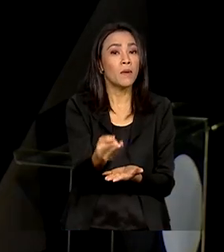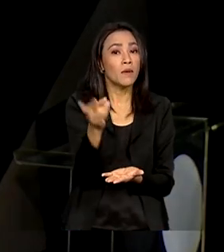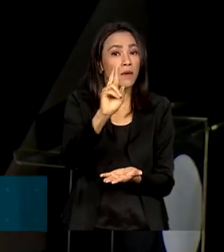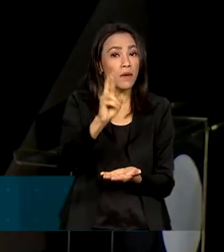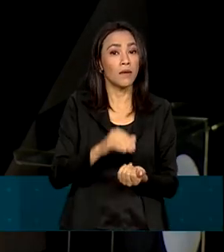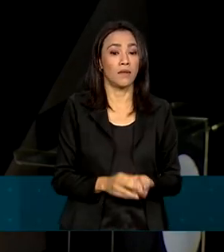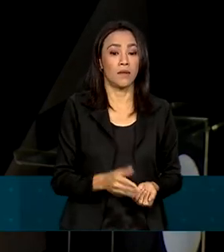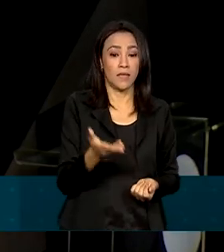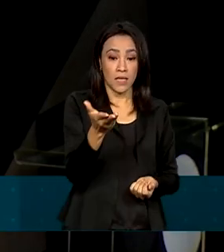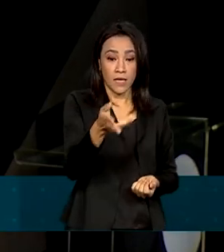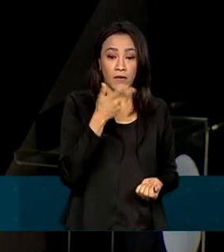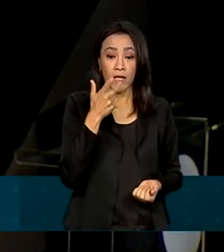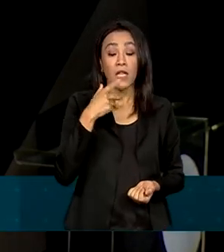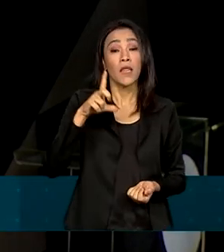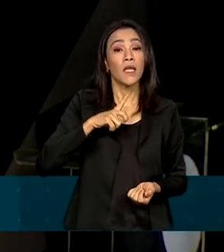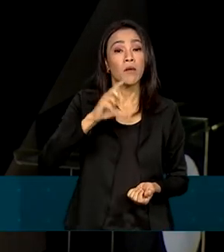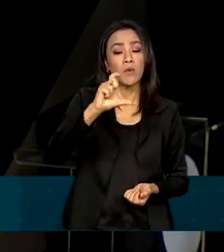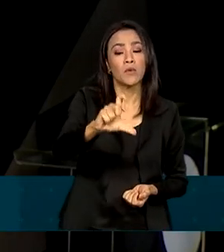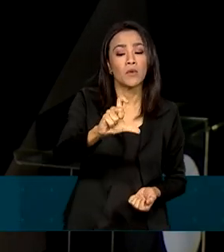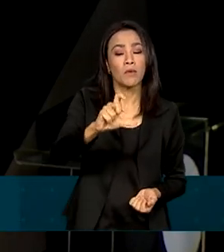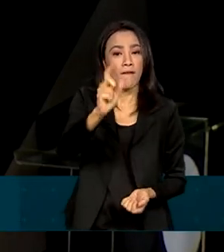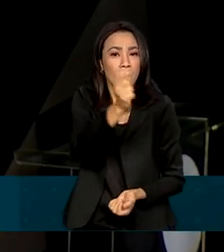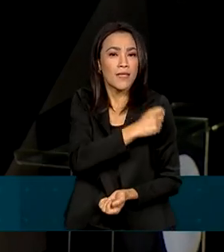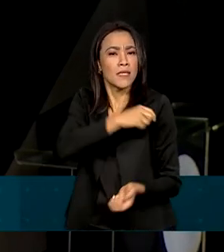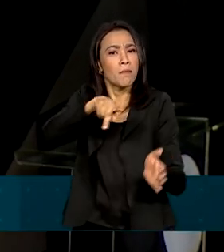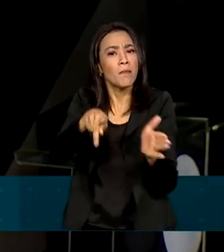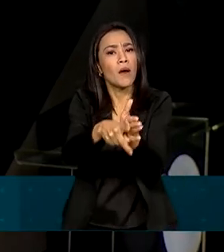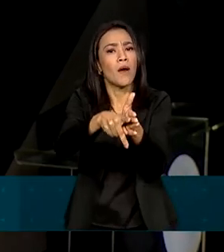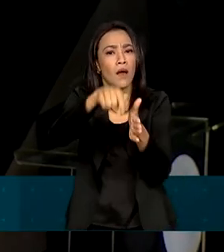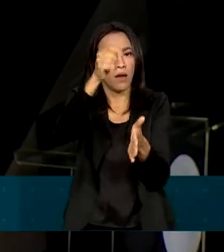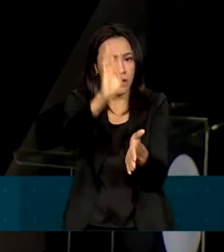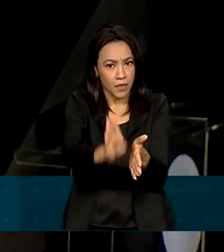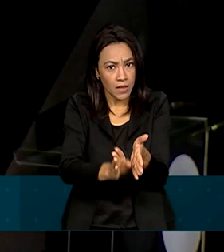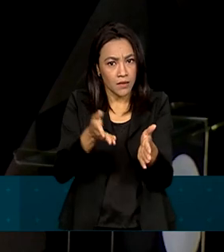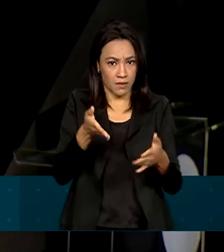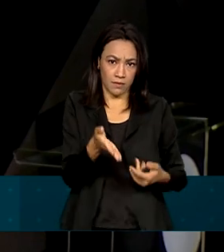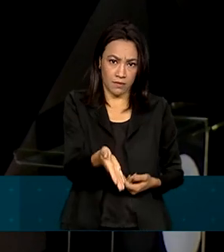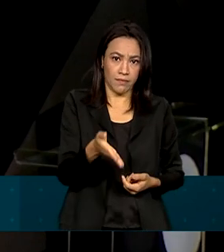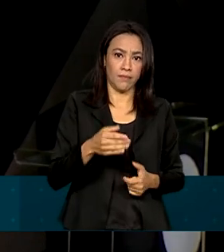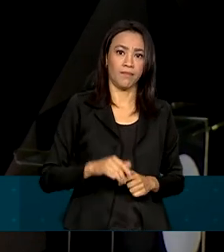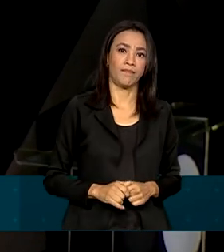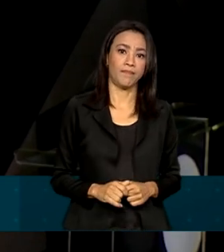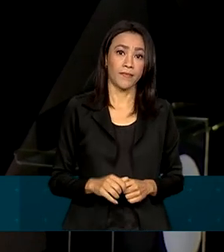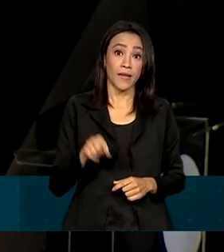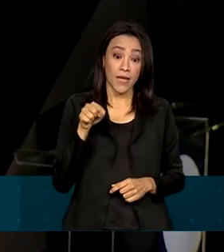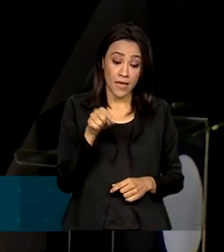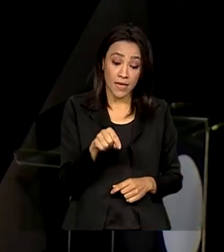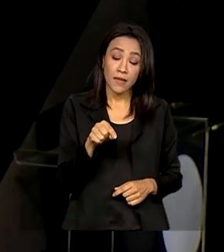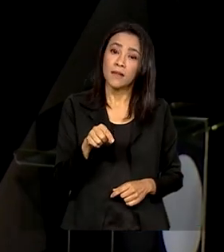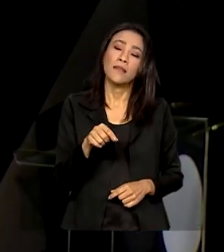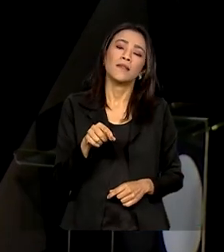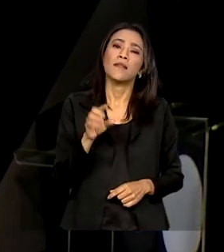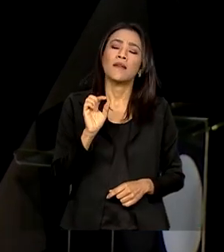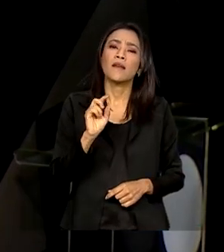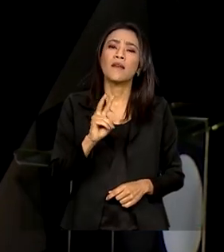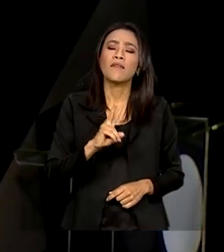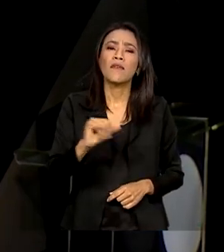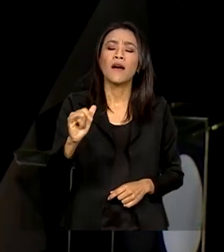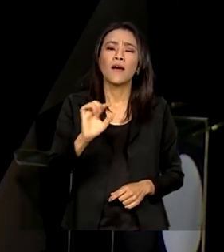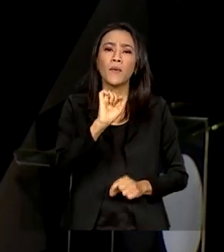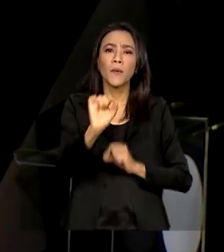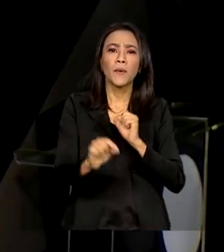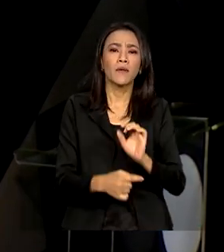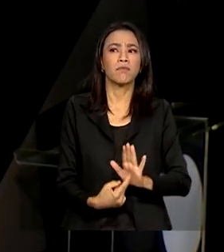produto brasileiro de competência e de vanguarda, que vai nos posicionar de uma forma